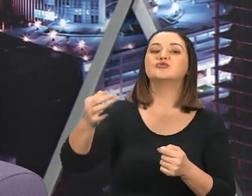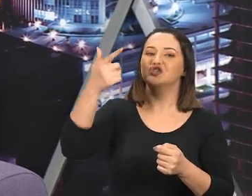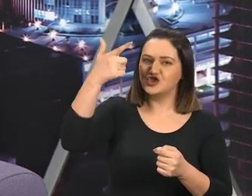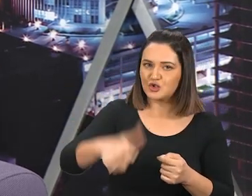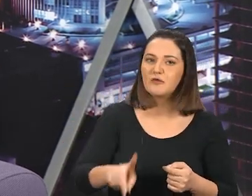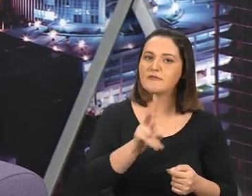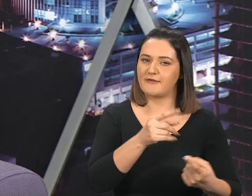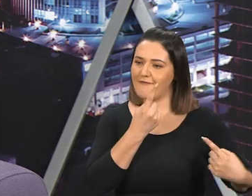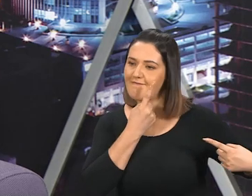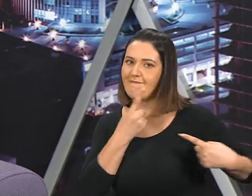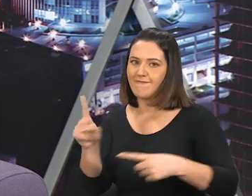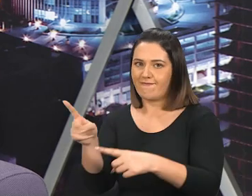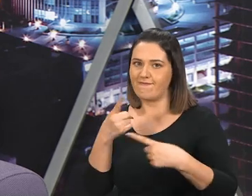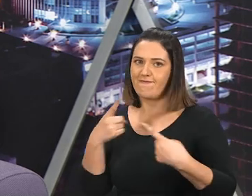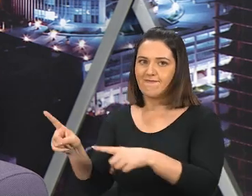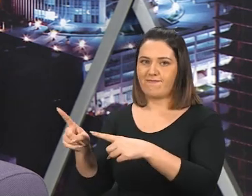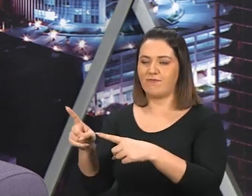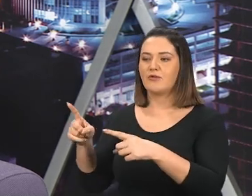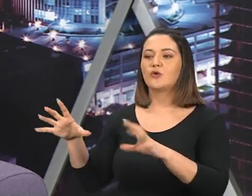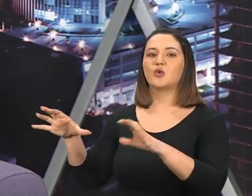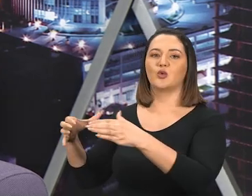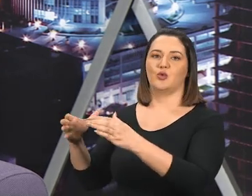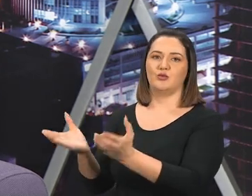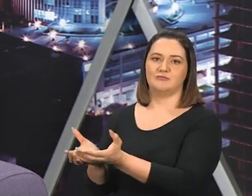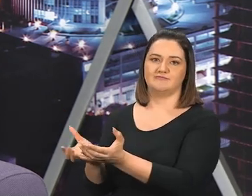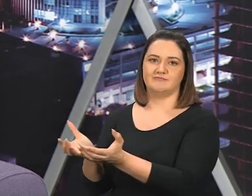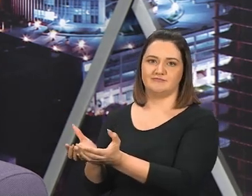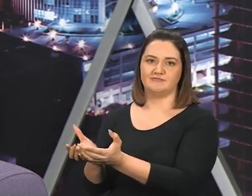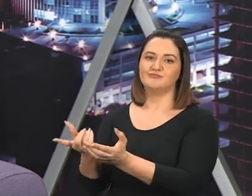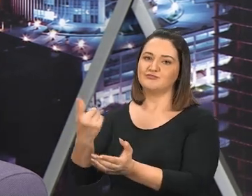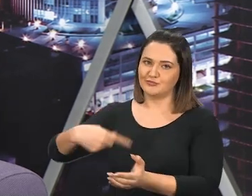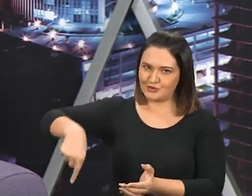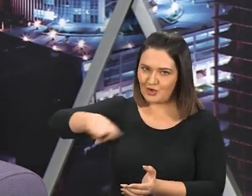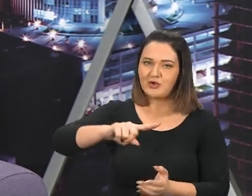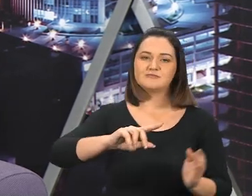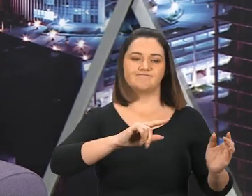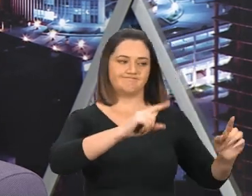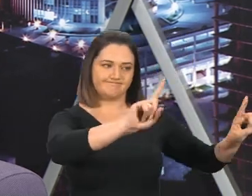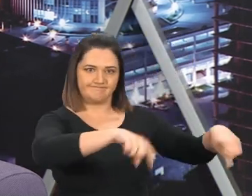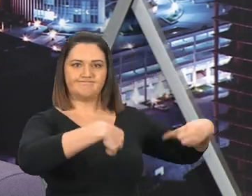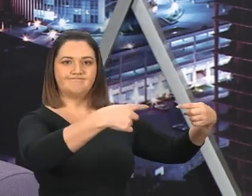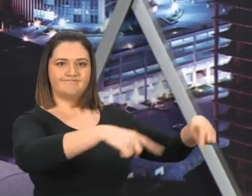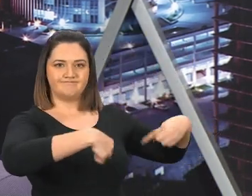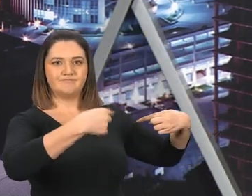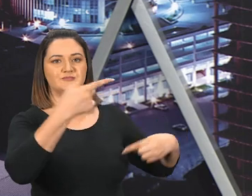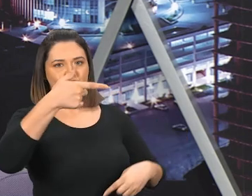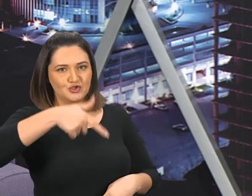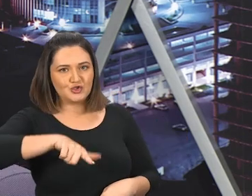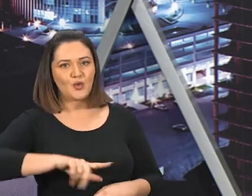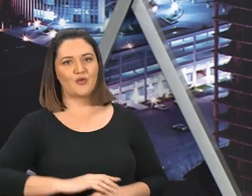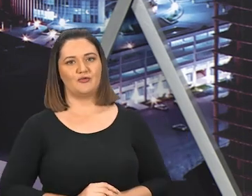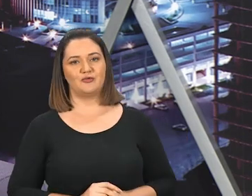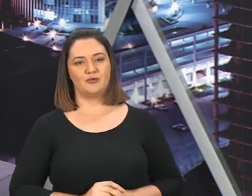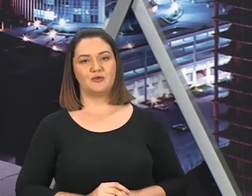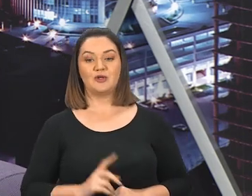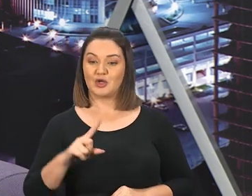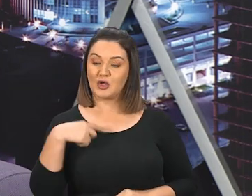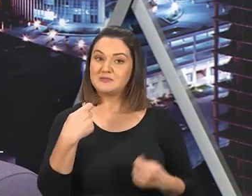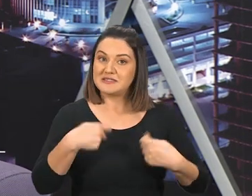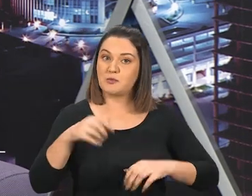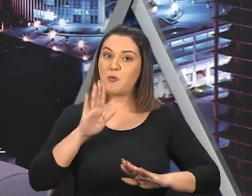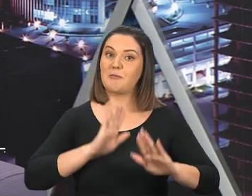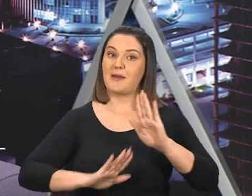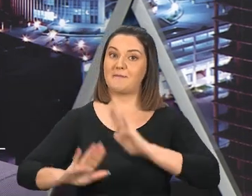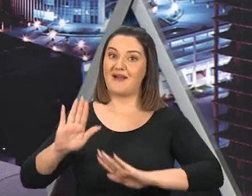Deus, Vai ser perseguido de novo, Pelo anticristo, Nós vamos ser perseguidos de novo, E precisamos